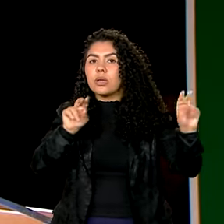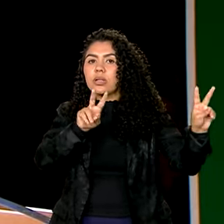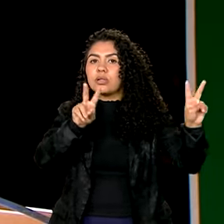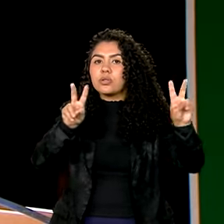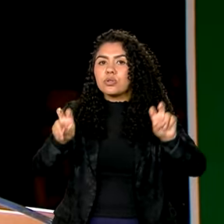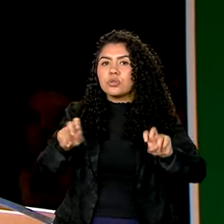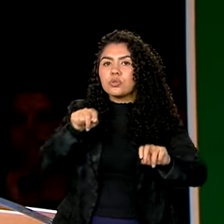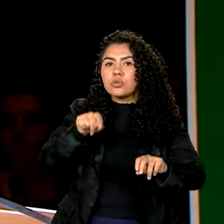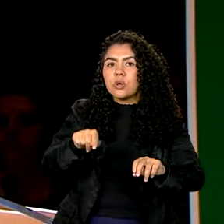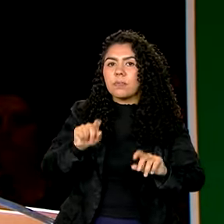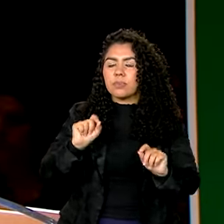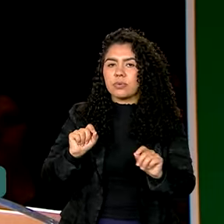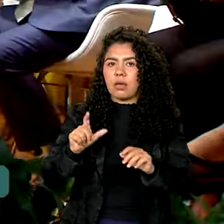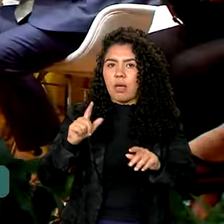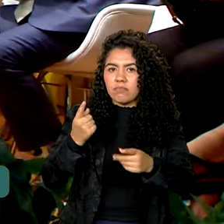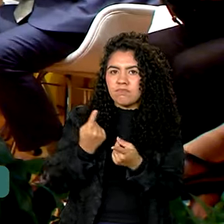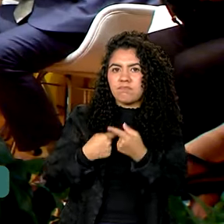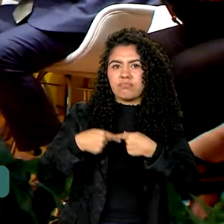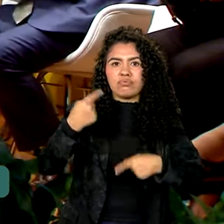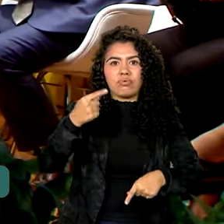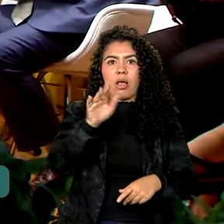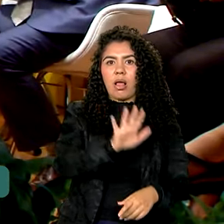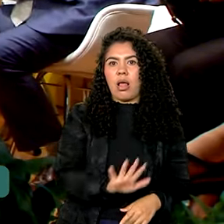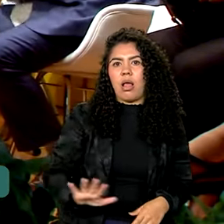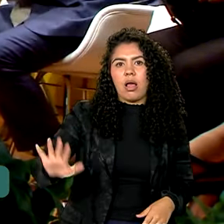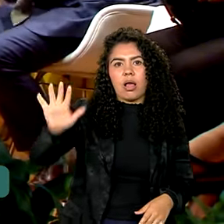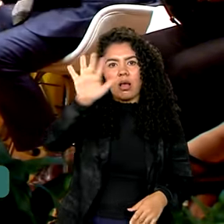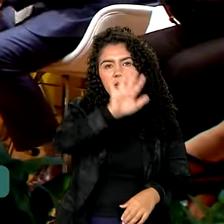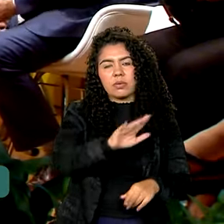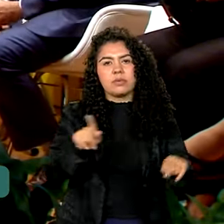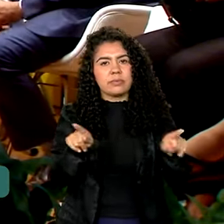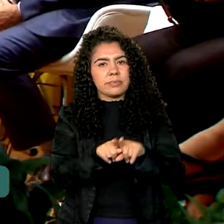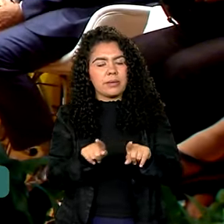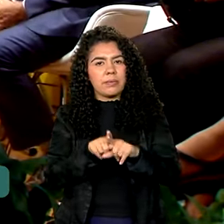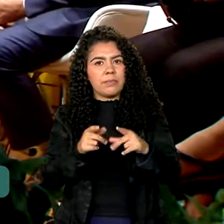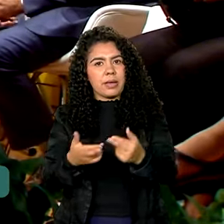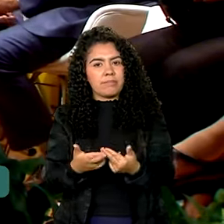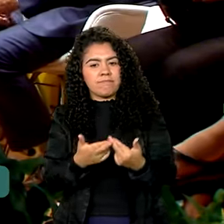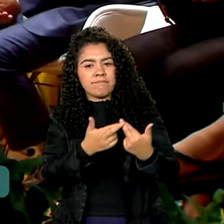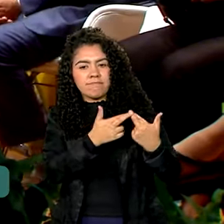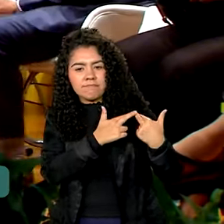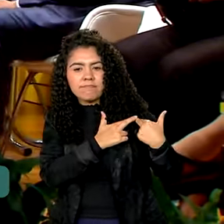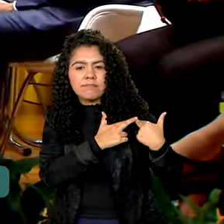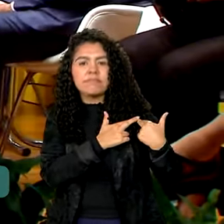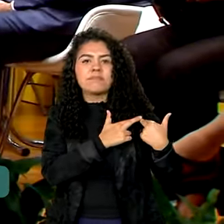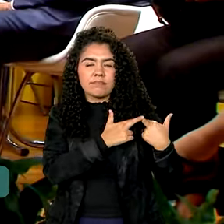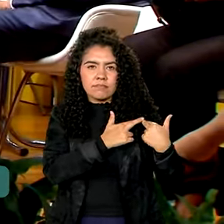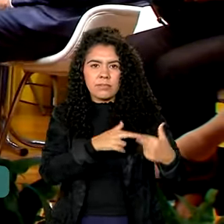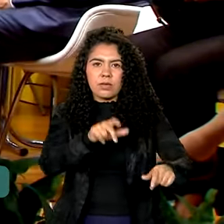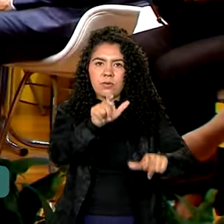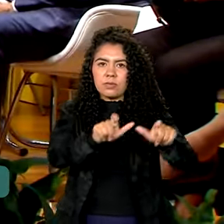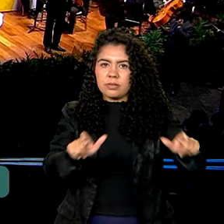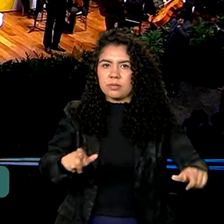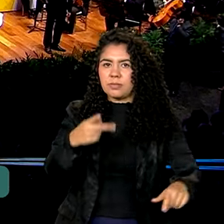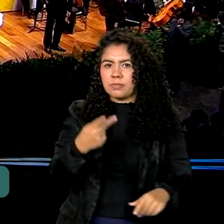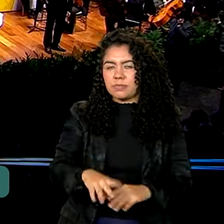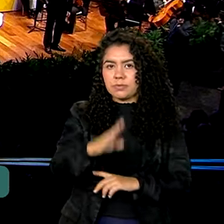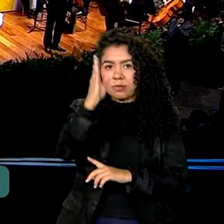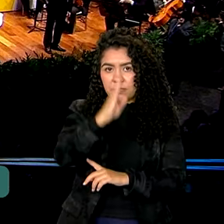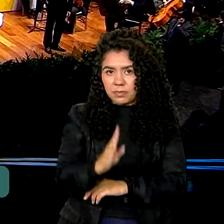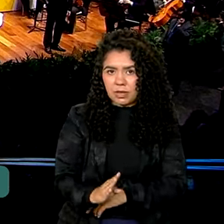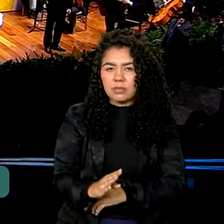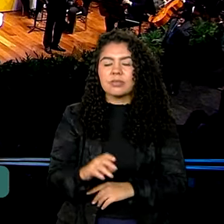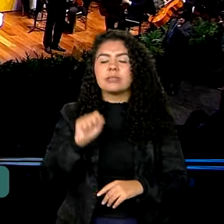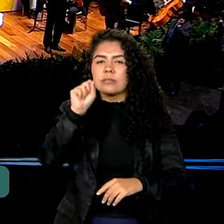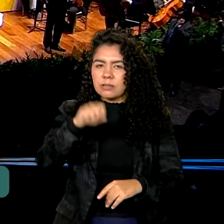de soberania nacional e de responsabilidade com brasileiras e brasileiros. Vamos